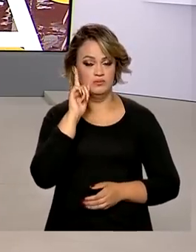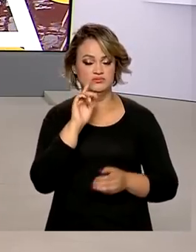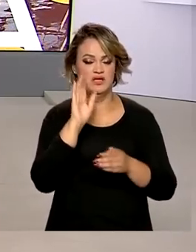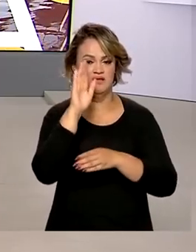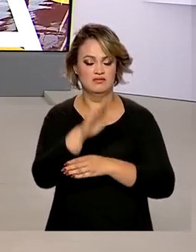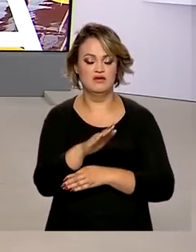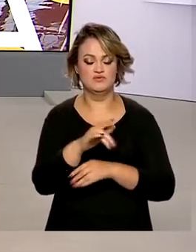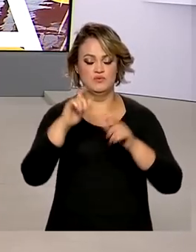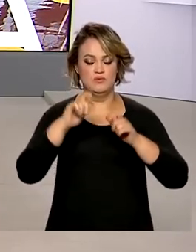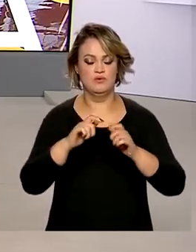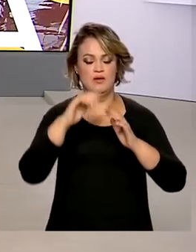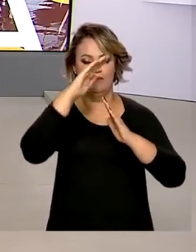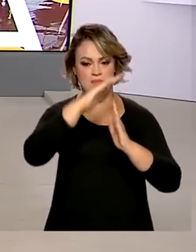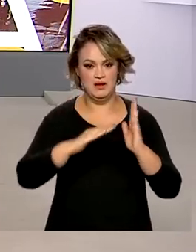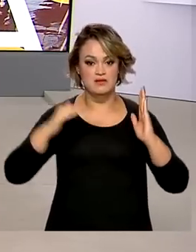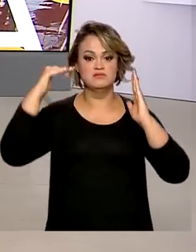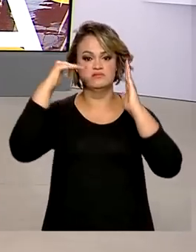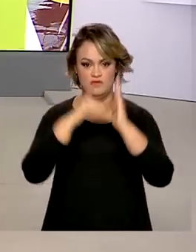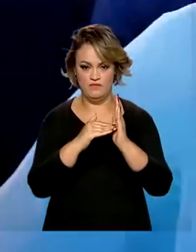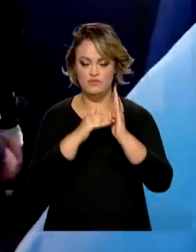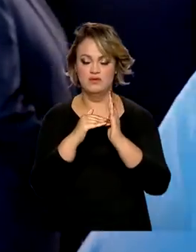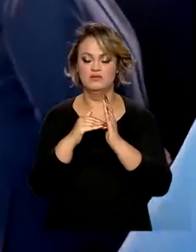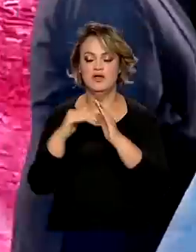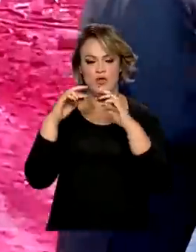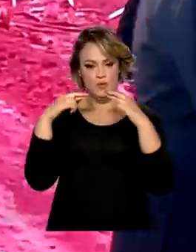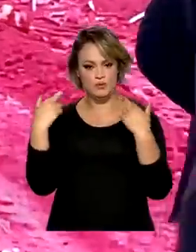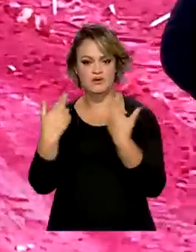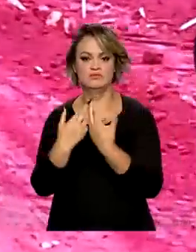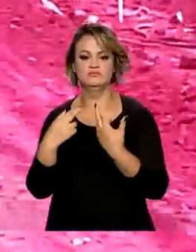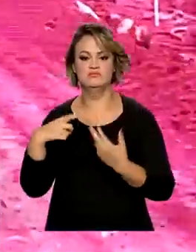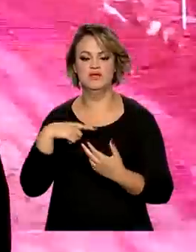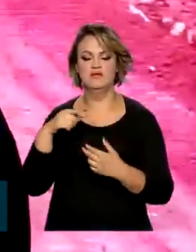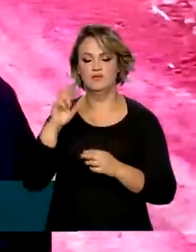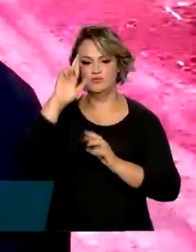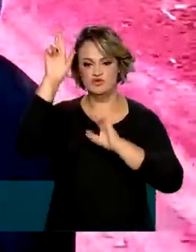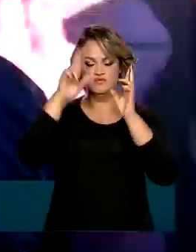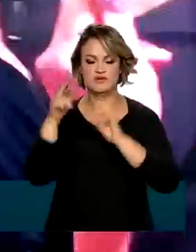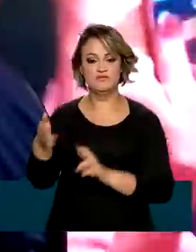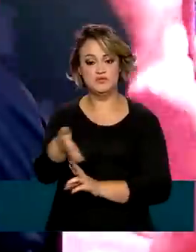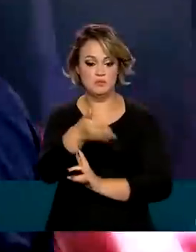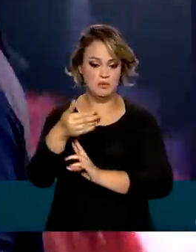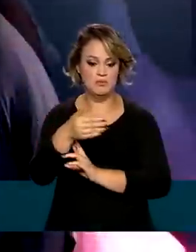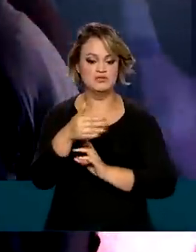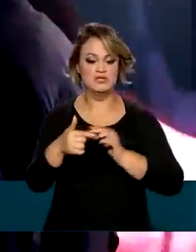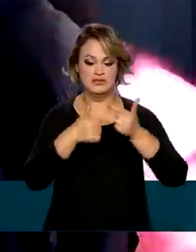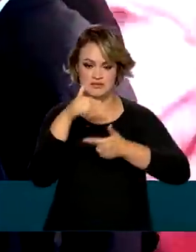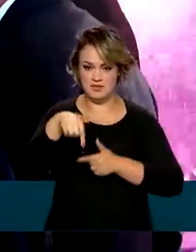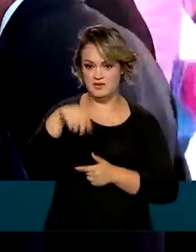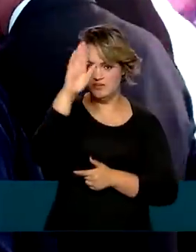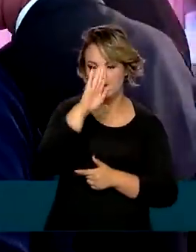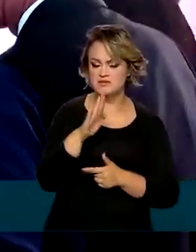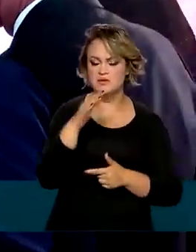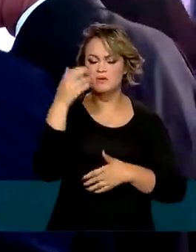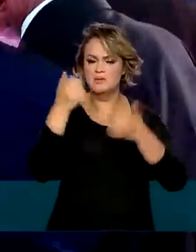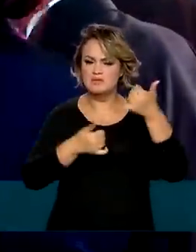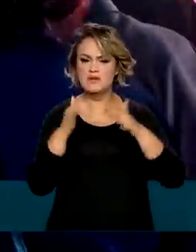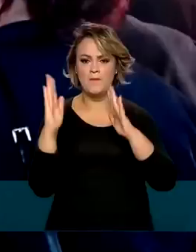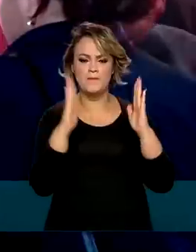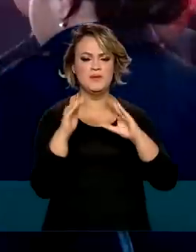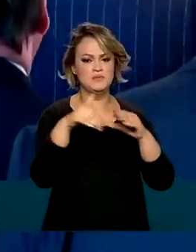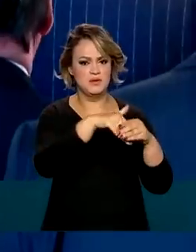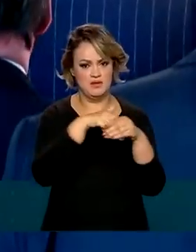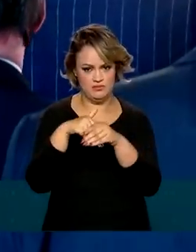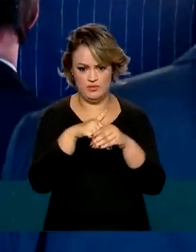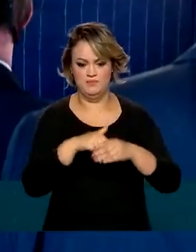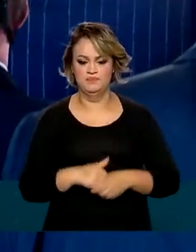segunda-feira no Palácio da Alvorada com chefes de missões diplomáticas que atuam no Brasil para falar sobre o período eleitoral